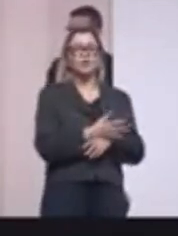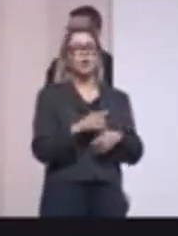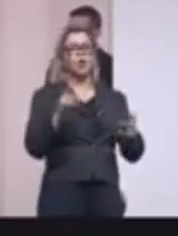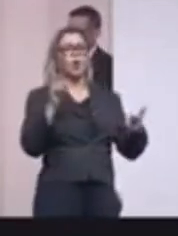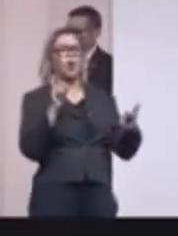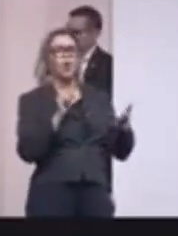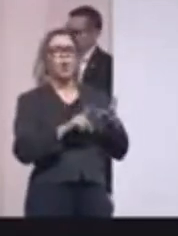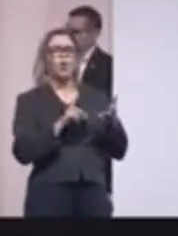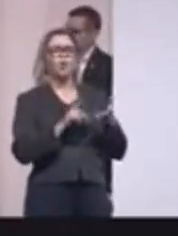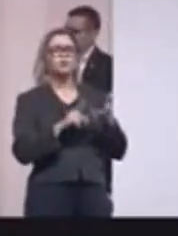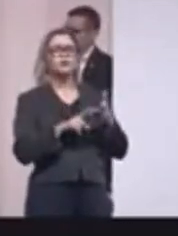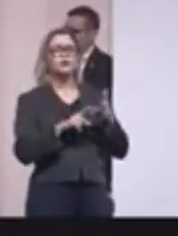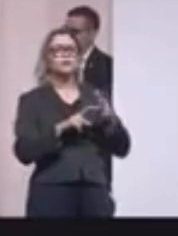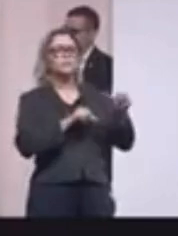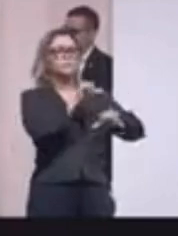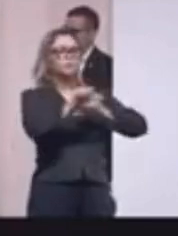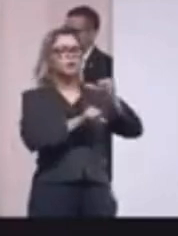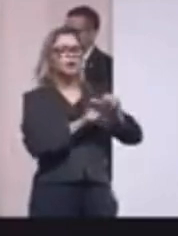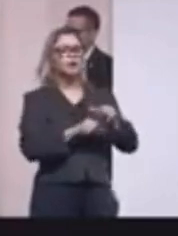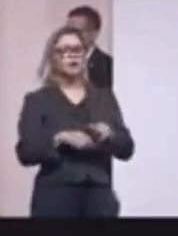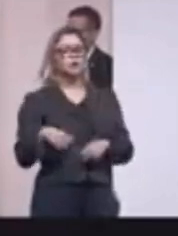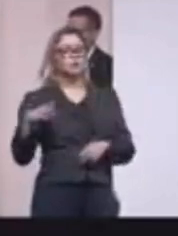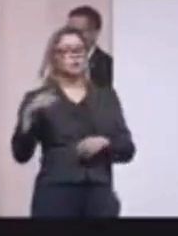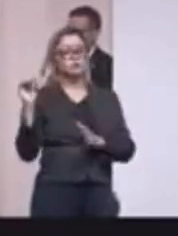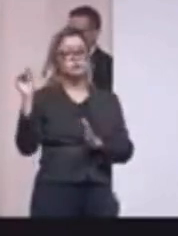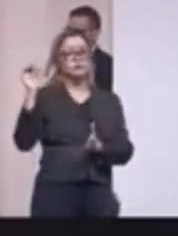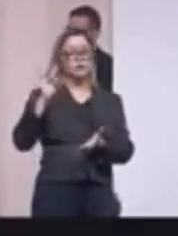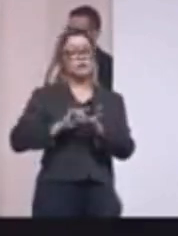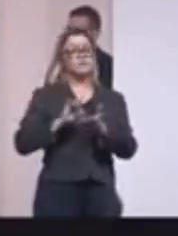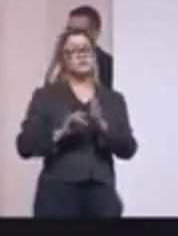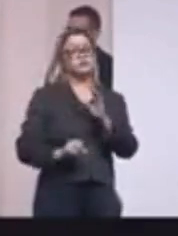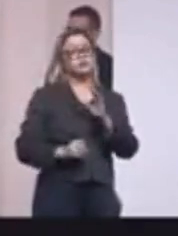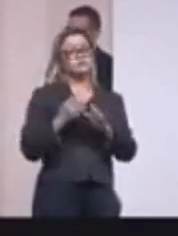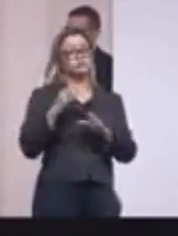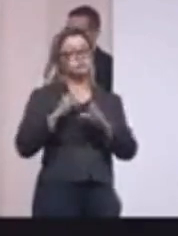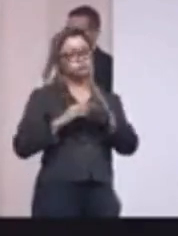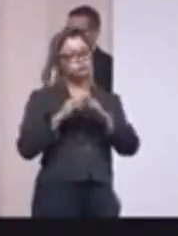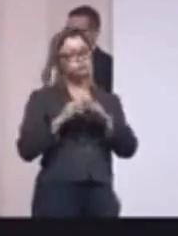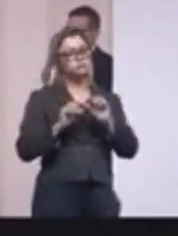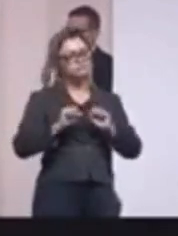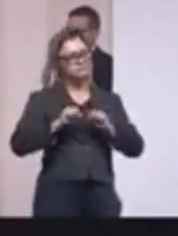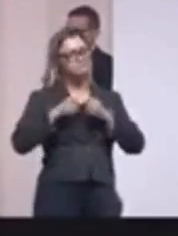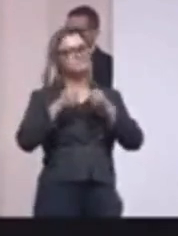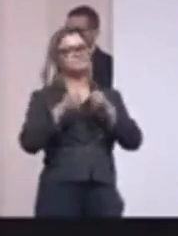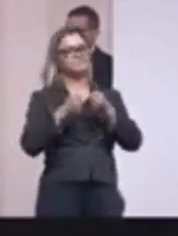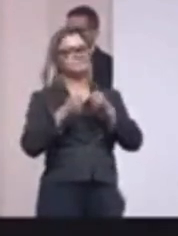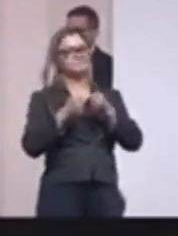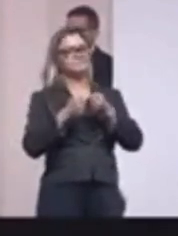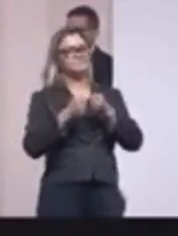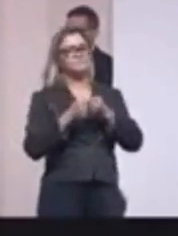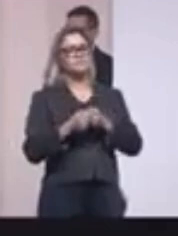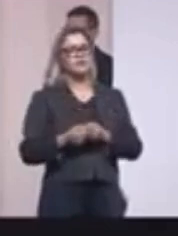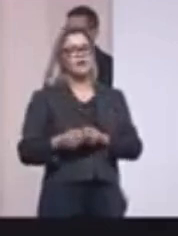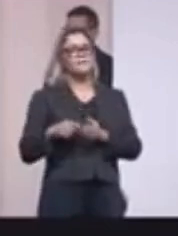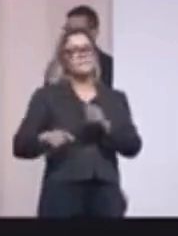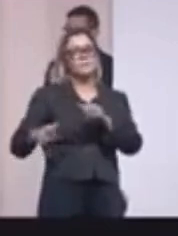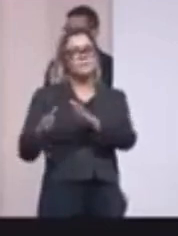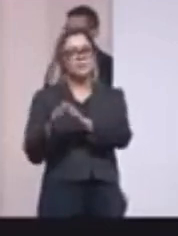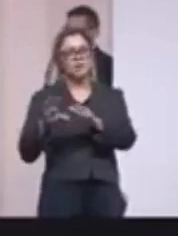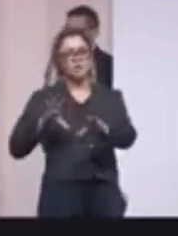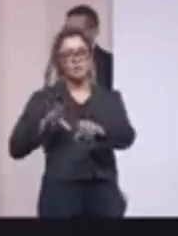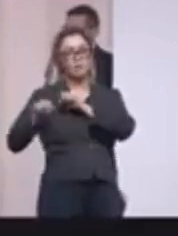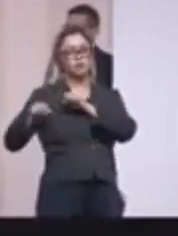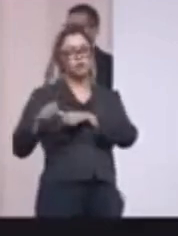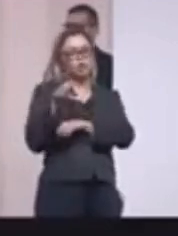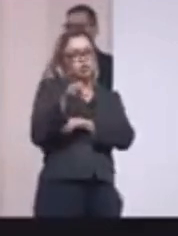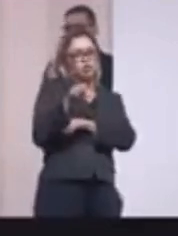comprometeu em recompor os efetivos. E estamos fazendo esse esforço. Então, a gente fez uma primeira formatura com